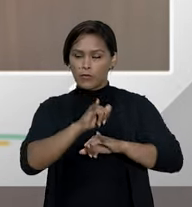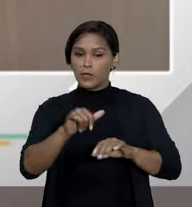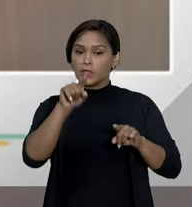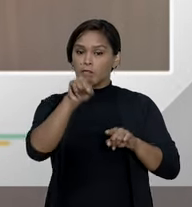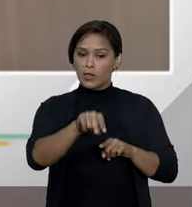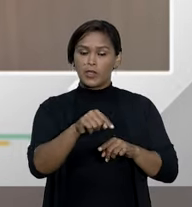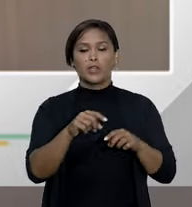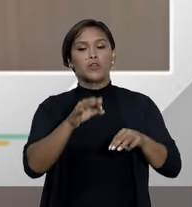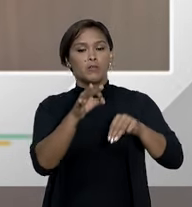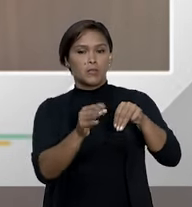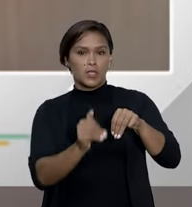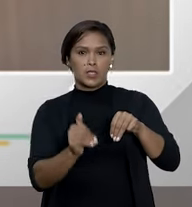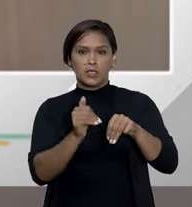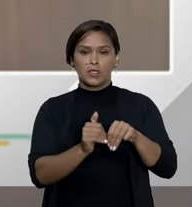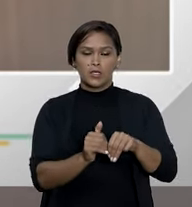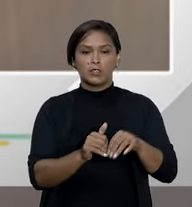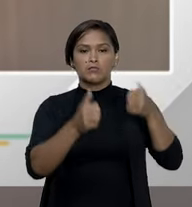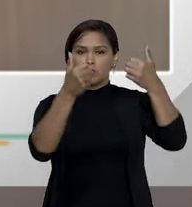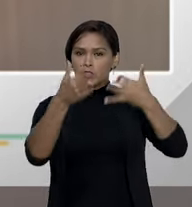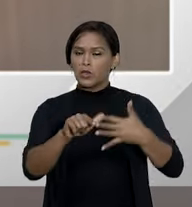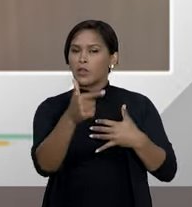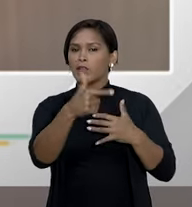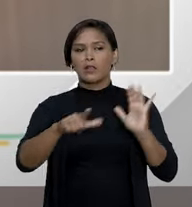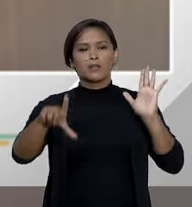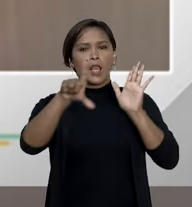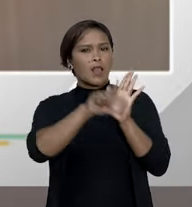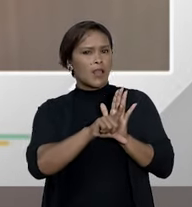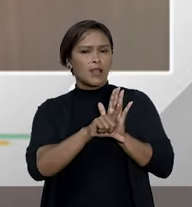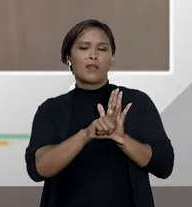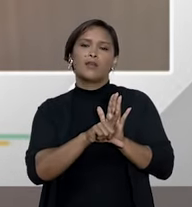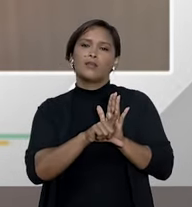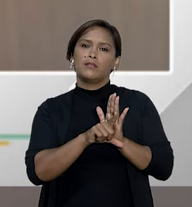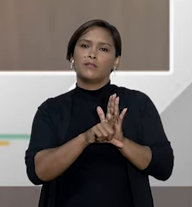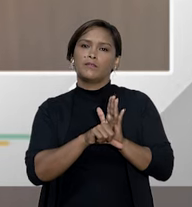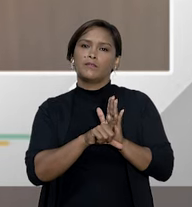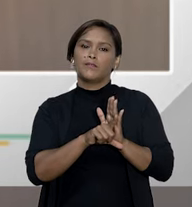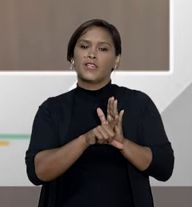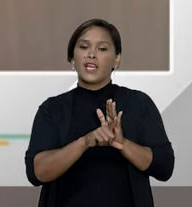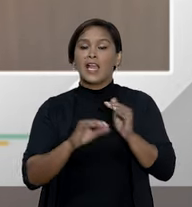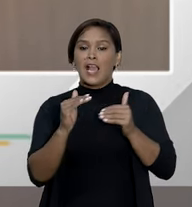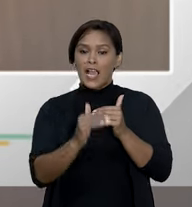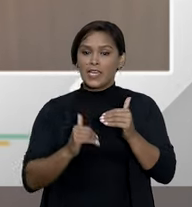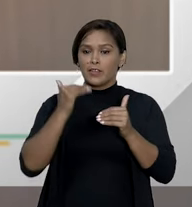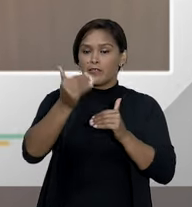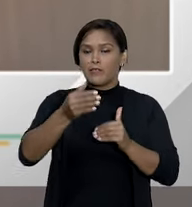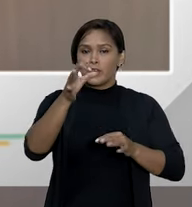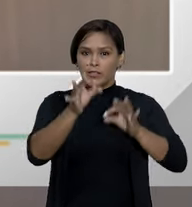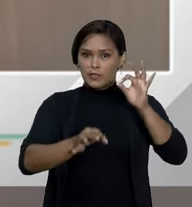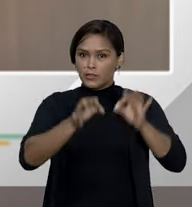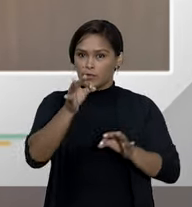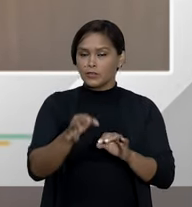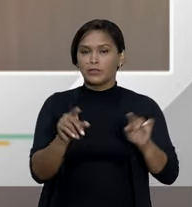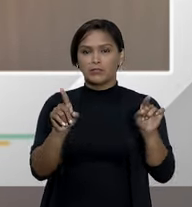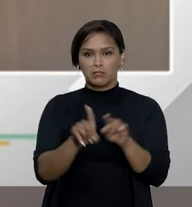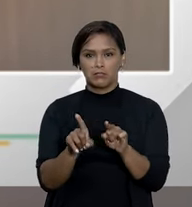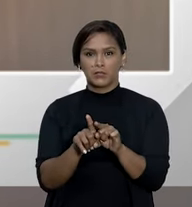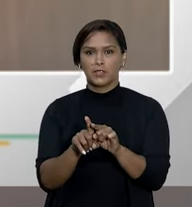ele disse que não tinha para o legal para isso aí ele foi mais além do julgamento ele